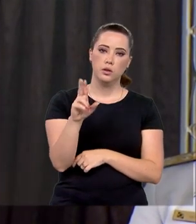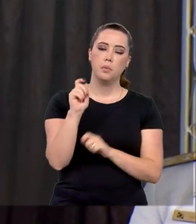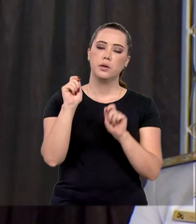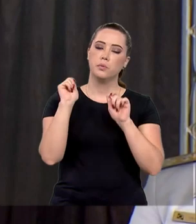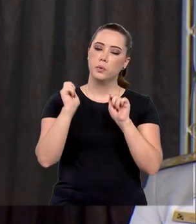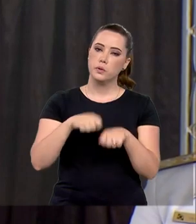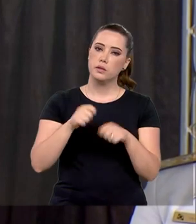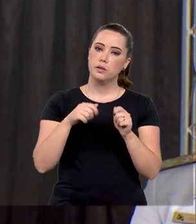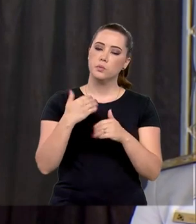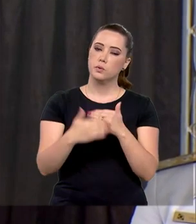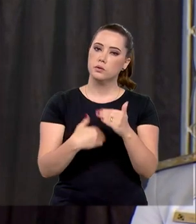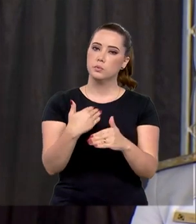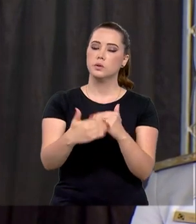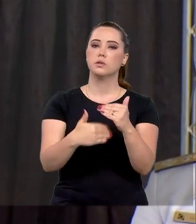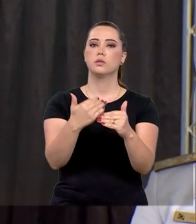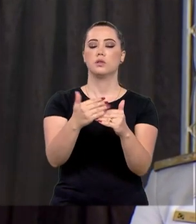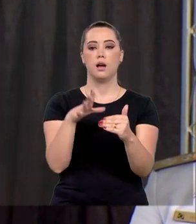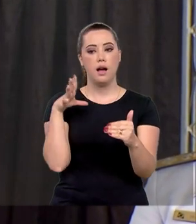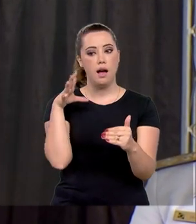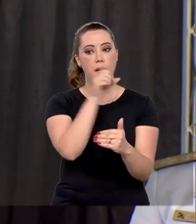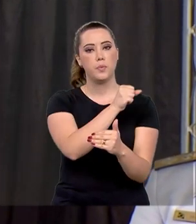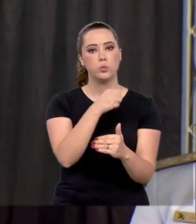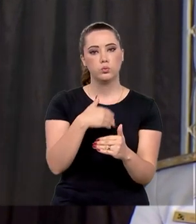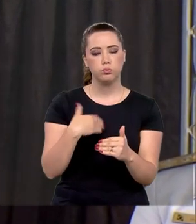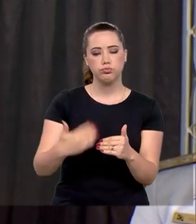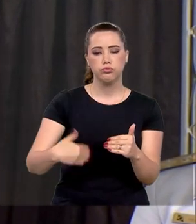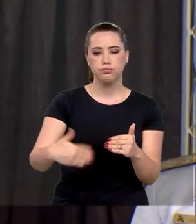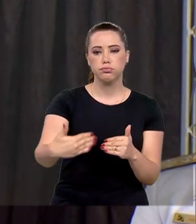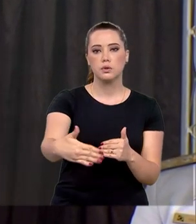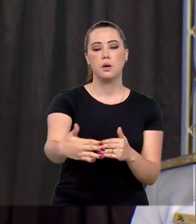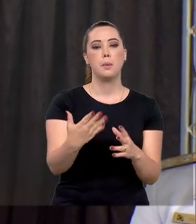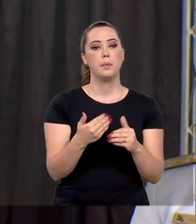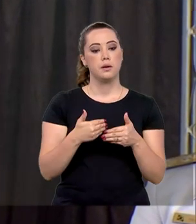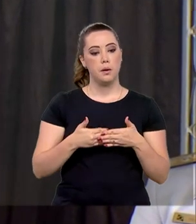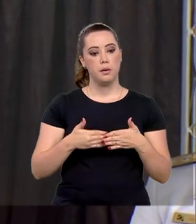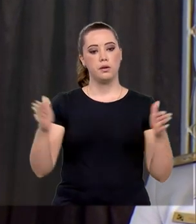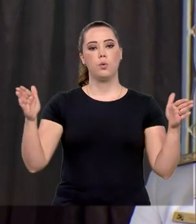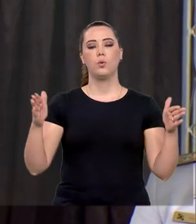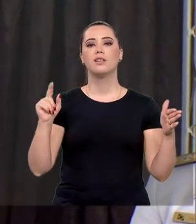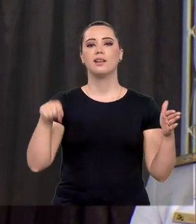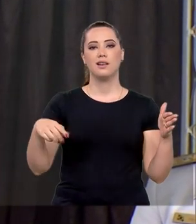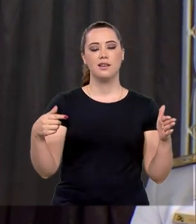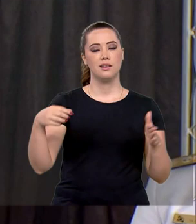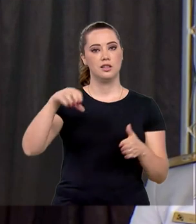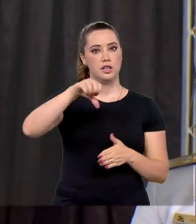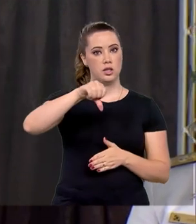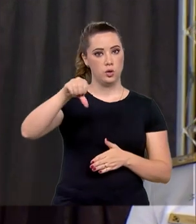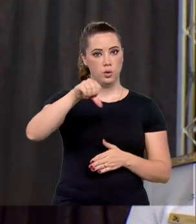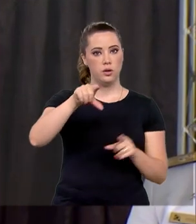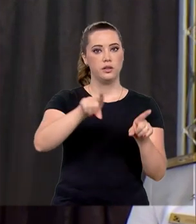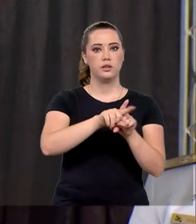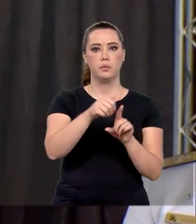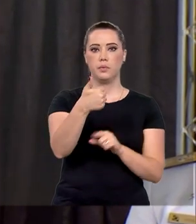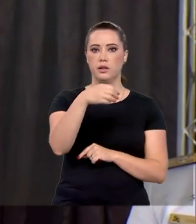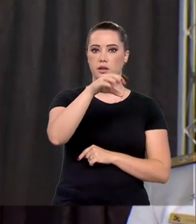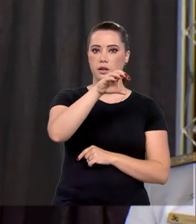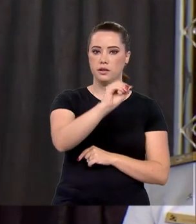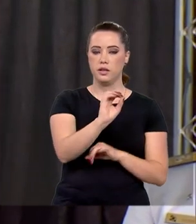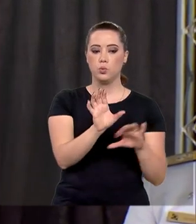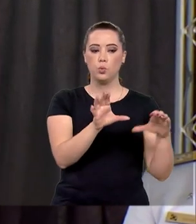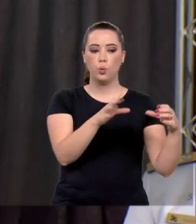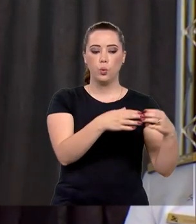que possamos caminhar a passos largos para inaugurarmos a nona e a décima cascata